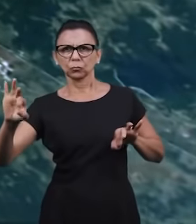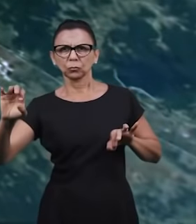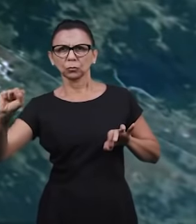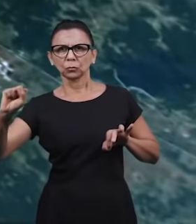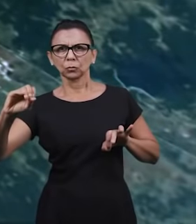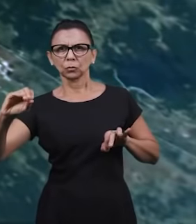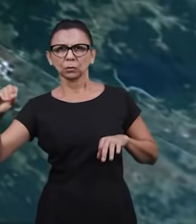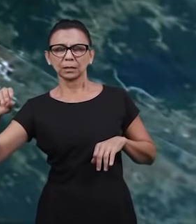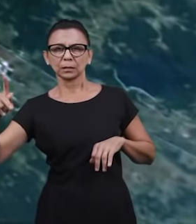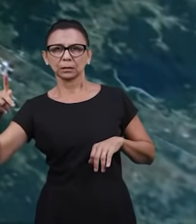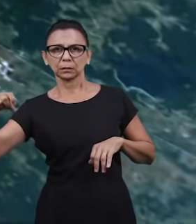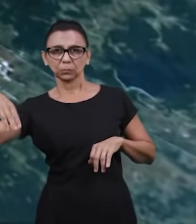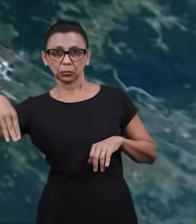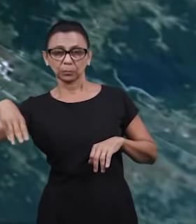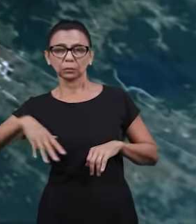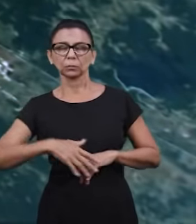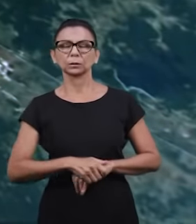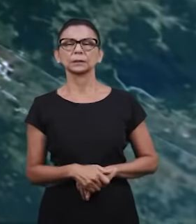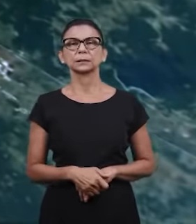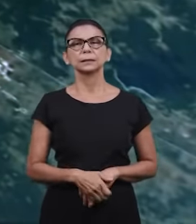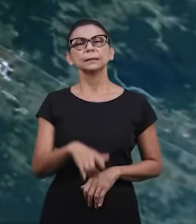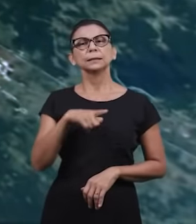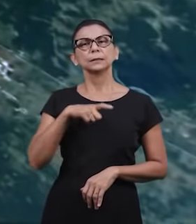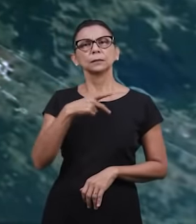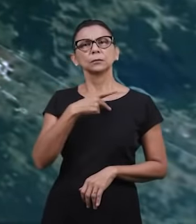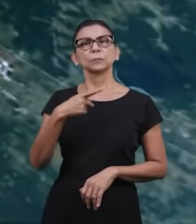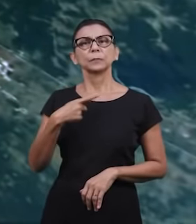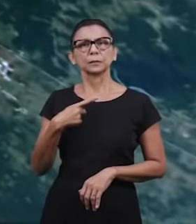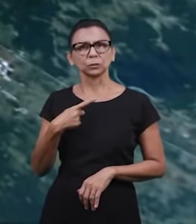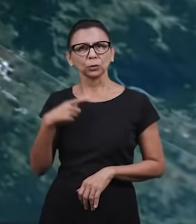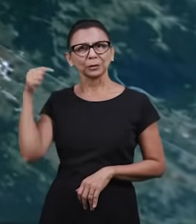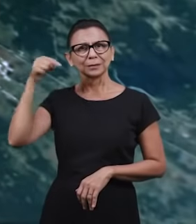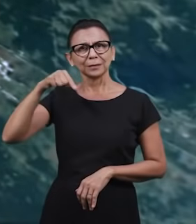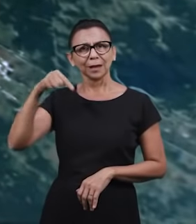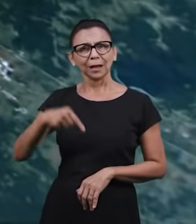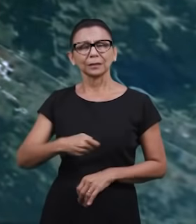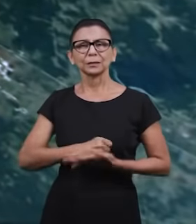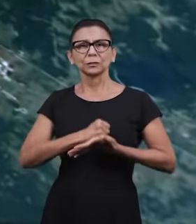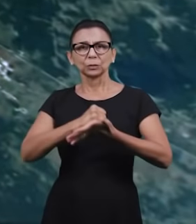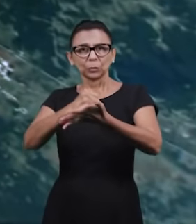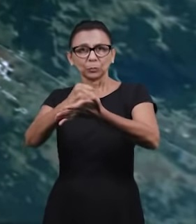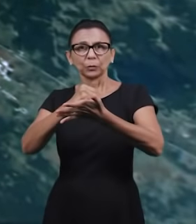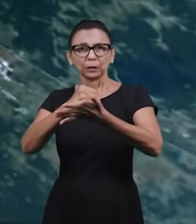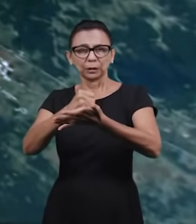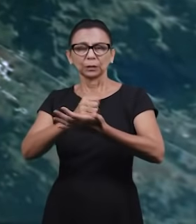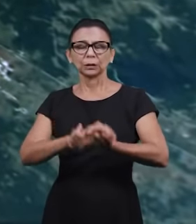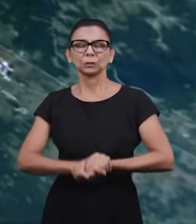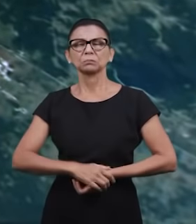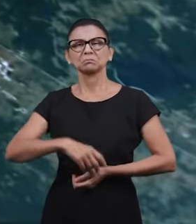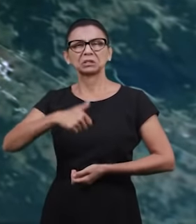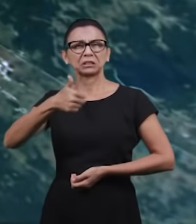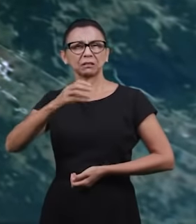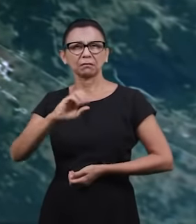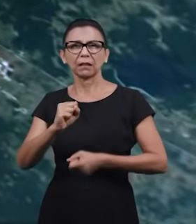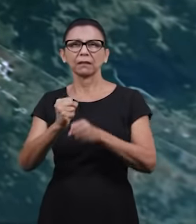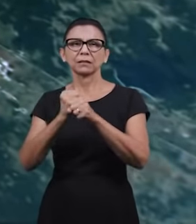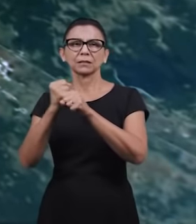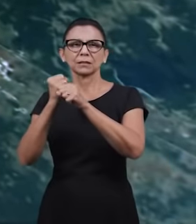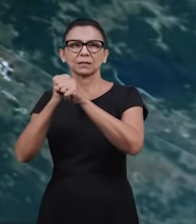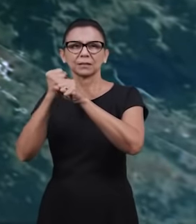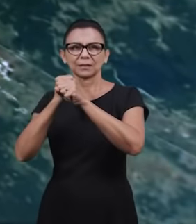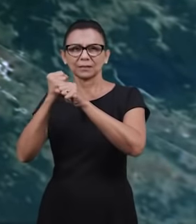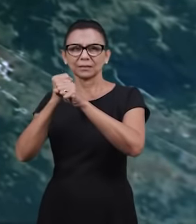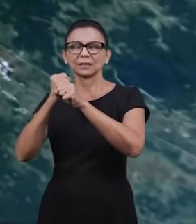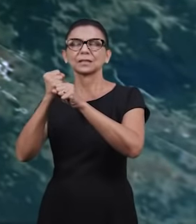estado conosco já há quase 10 anos. E ele já esteve no Brasil, já fez aqui conosco, participou do nosso